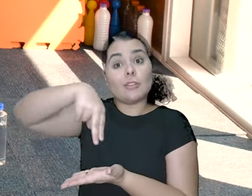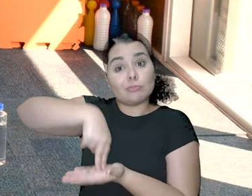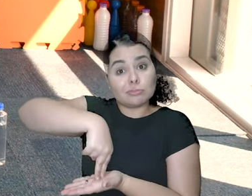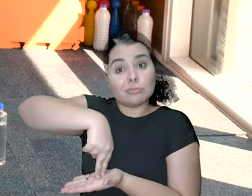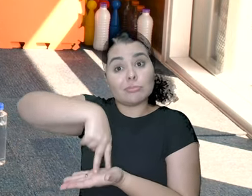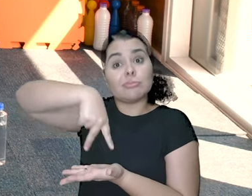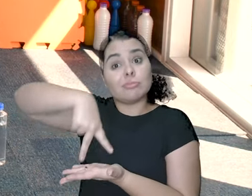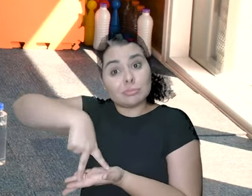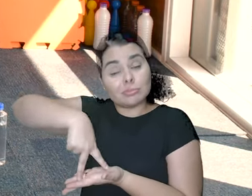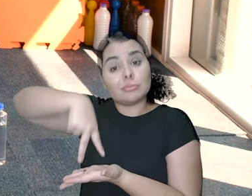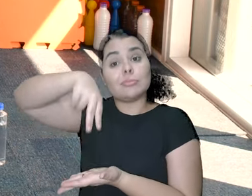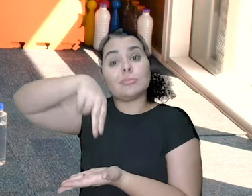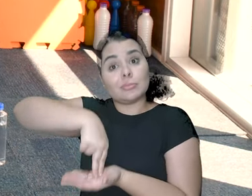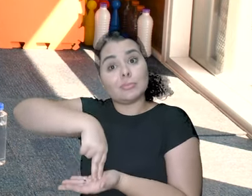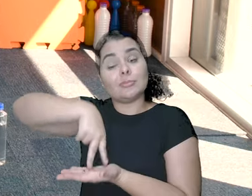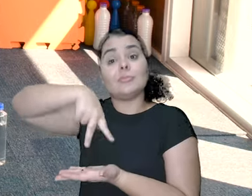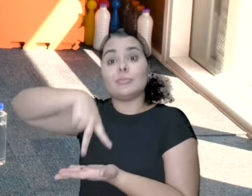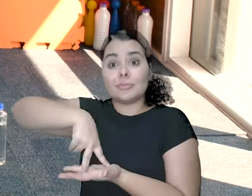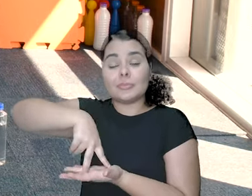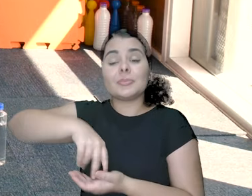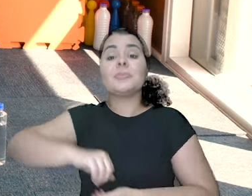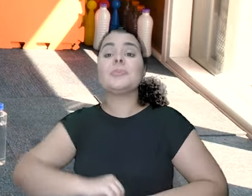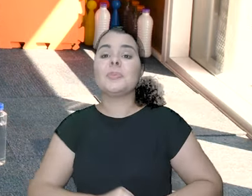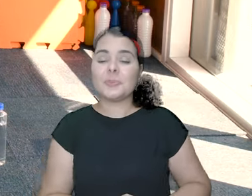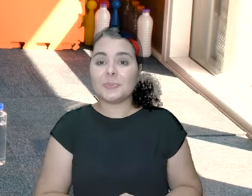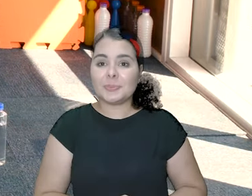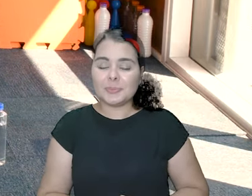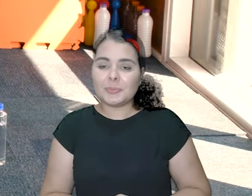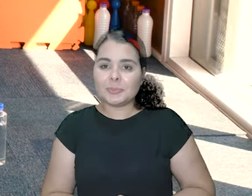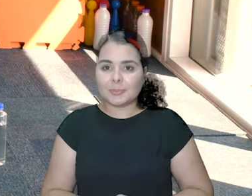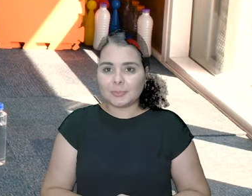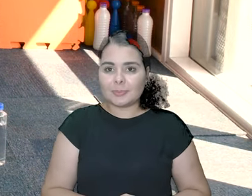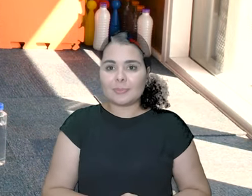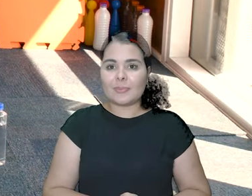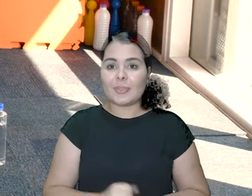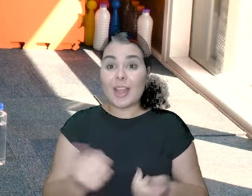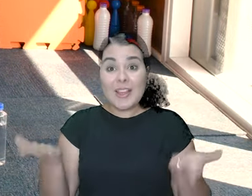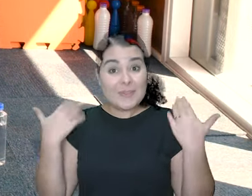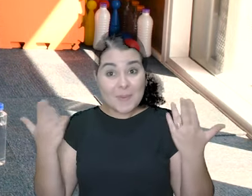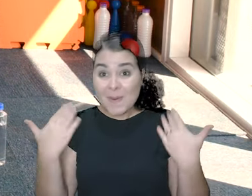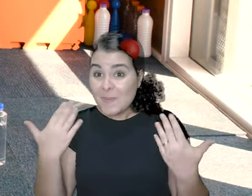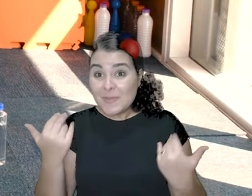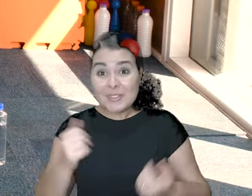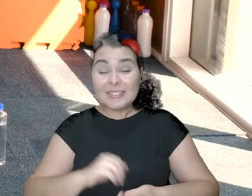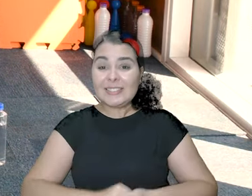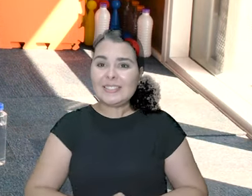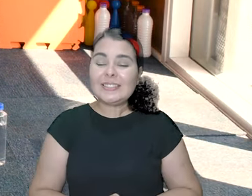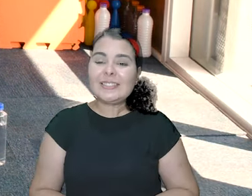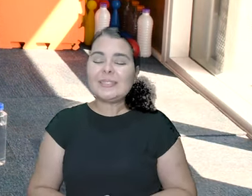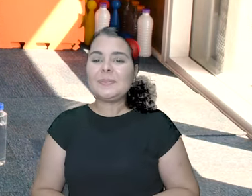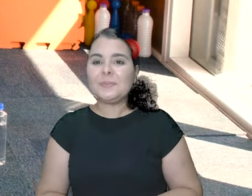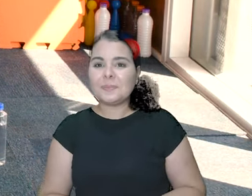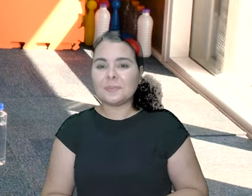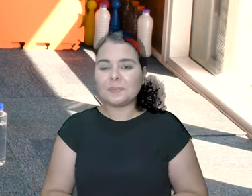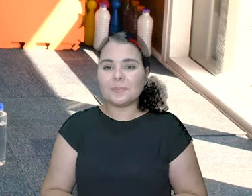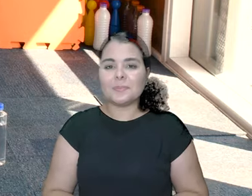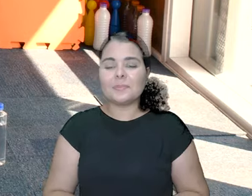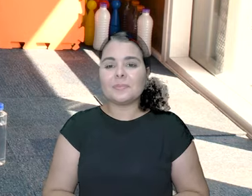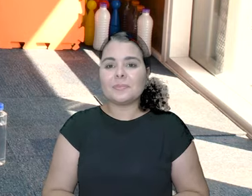pouco de salto. Opa! Que delícia! Vamos, gente.